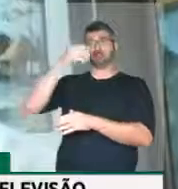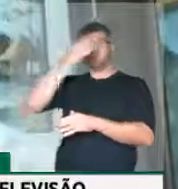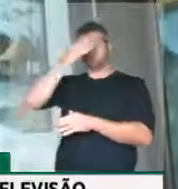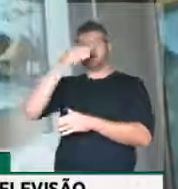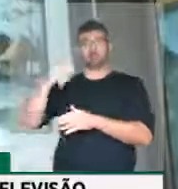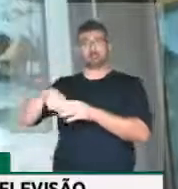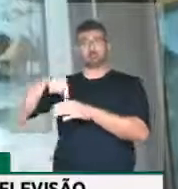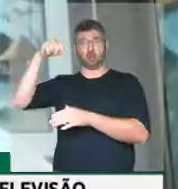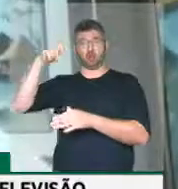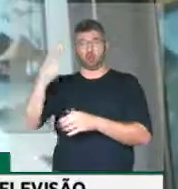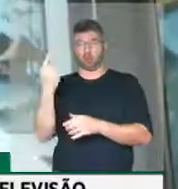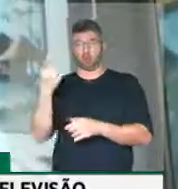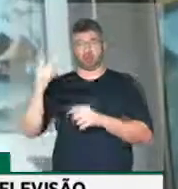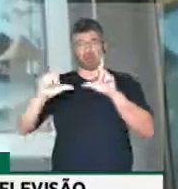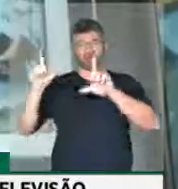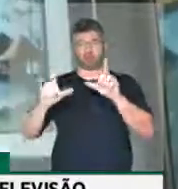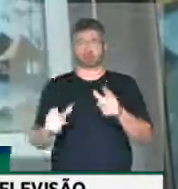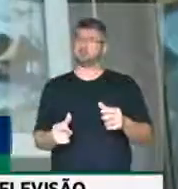um jogo de azar.